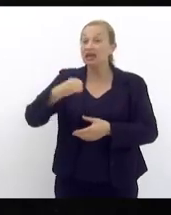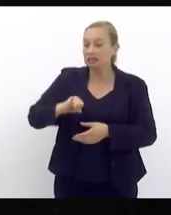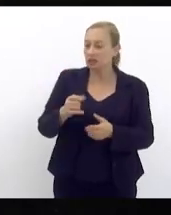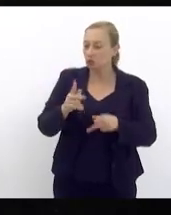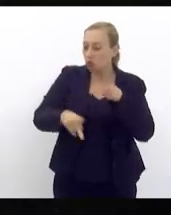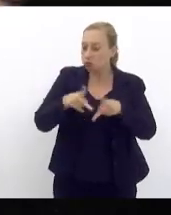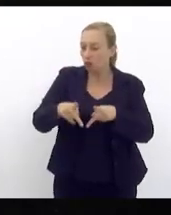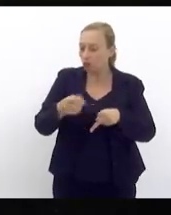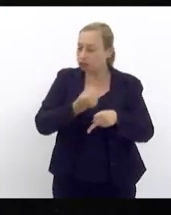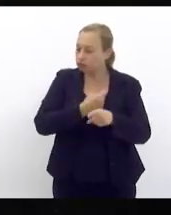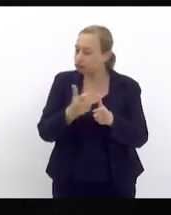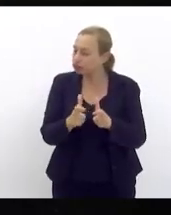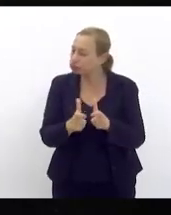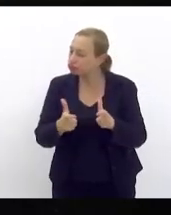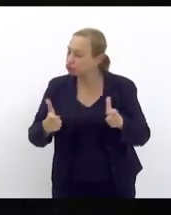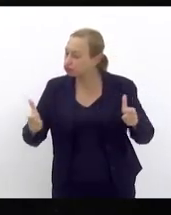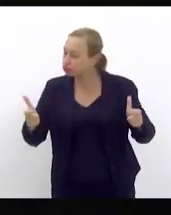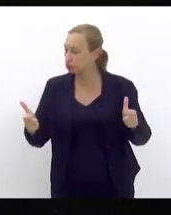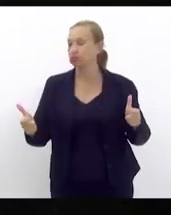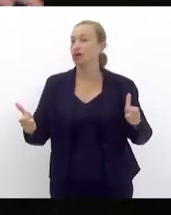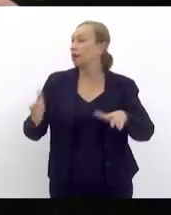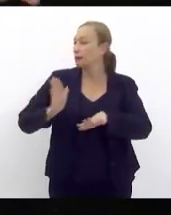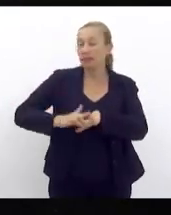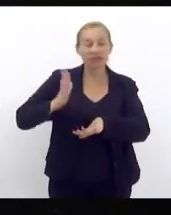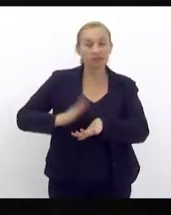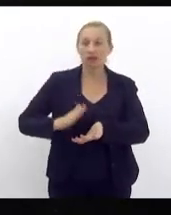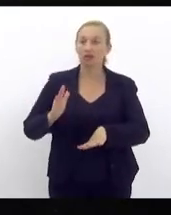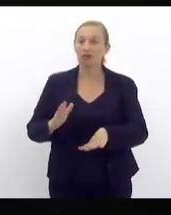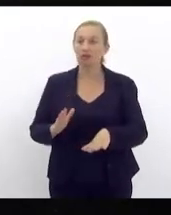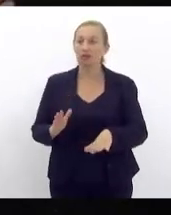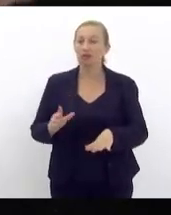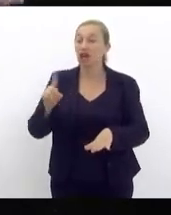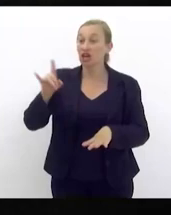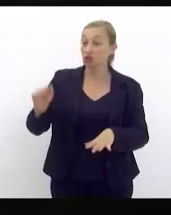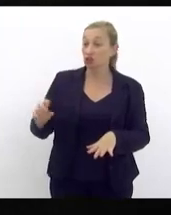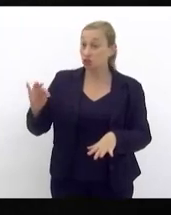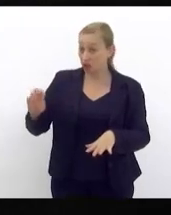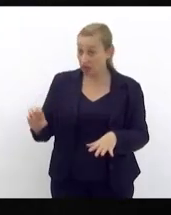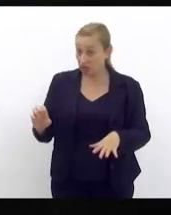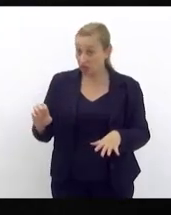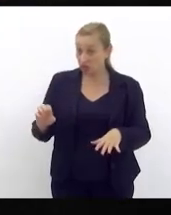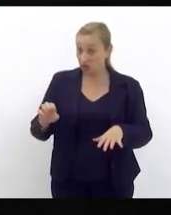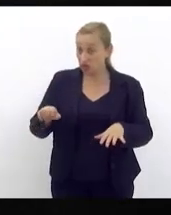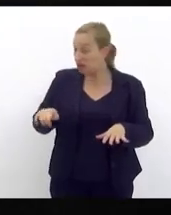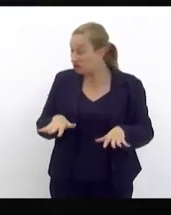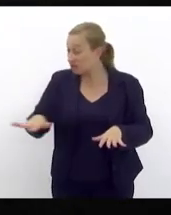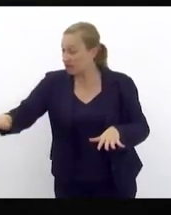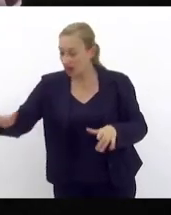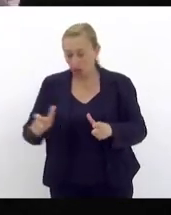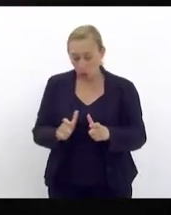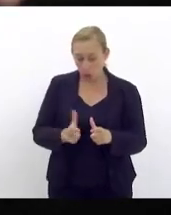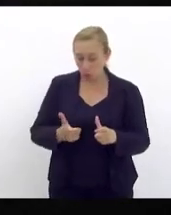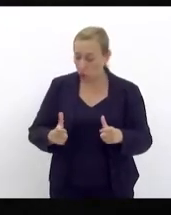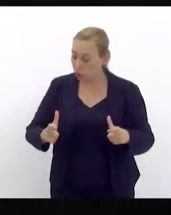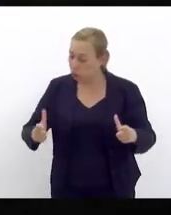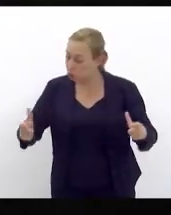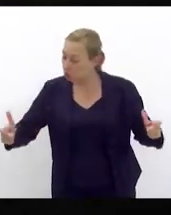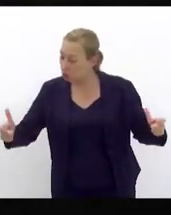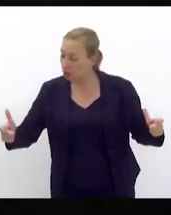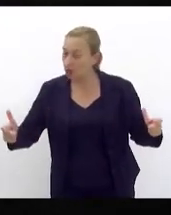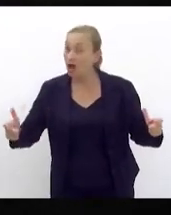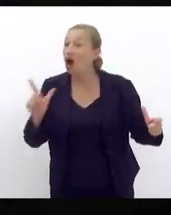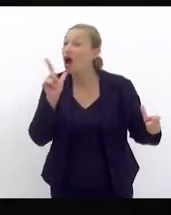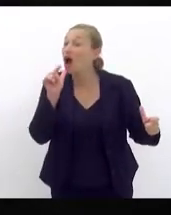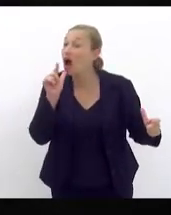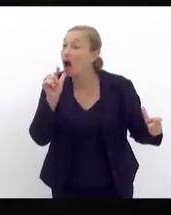aumenta a população da embaixada aumenta cada vez mais da zona oeste que a periferia aumenta só aumenta e cadê a